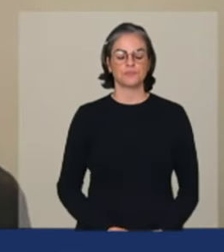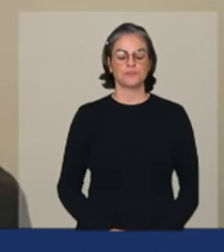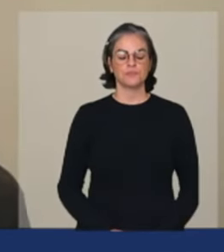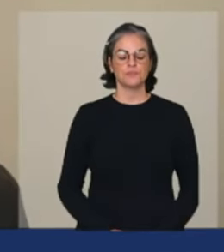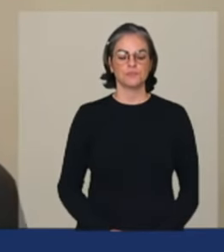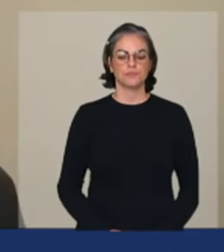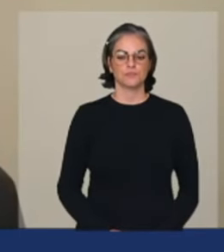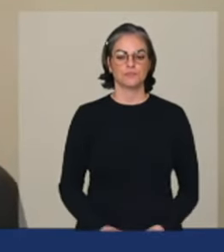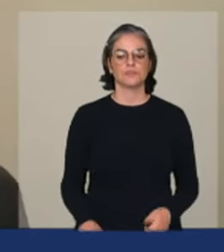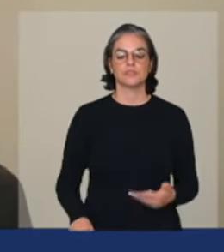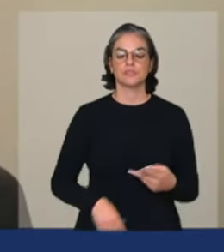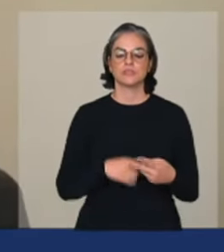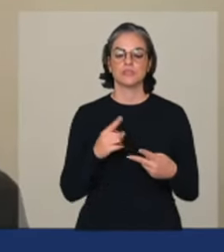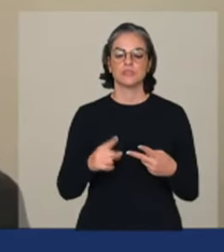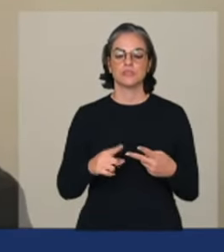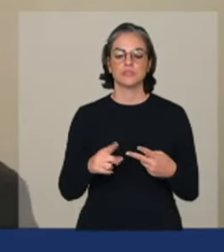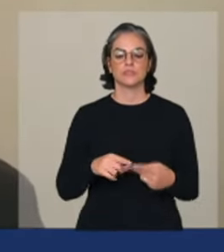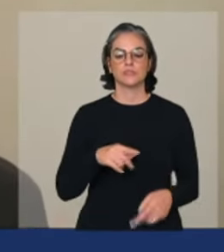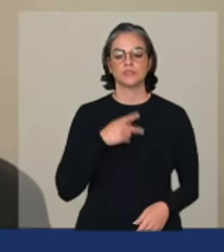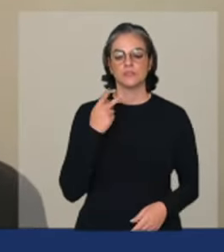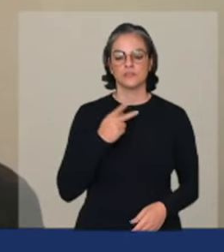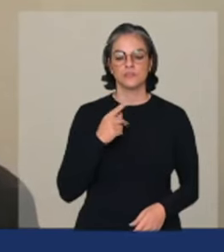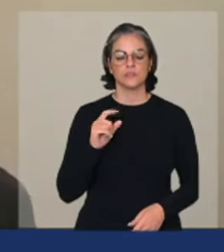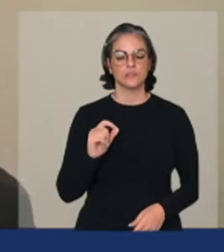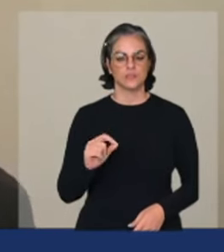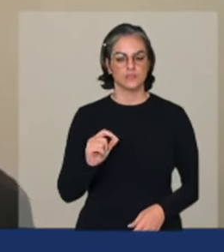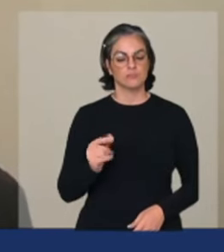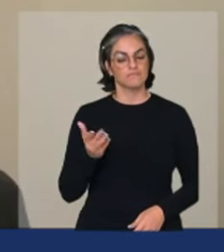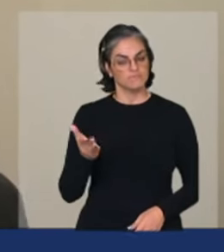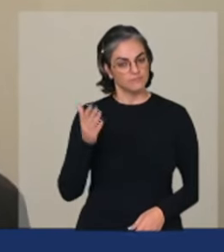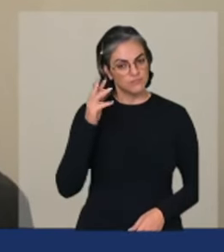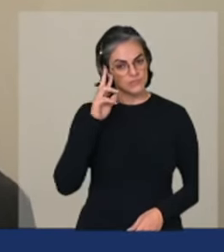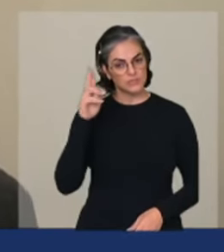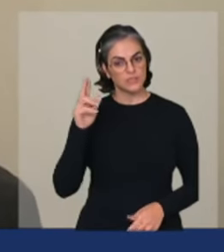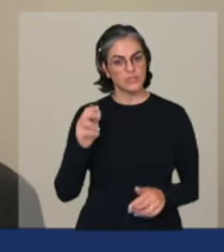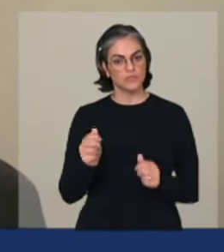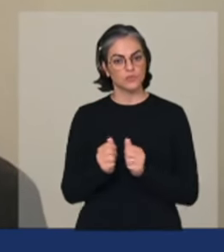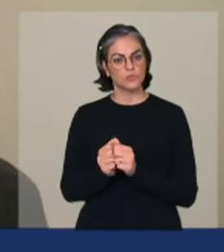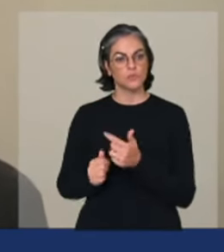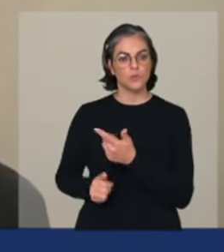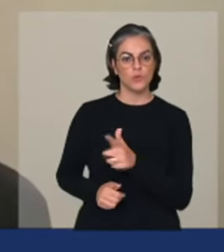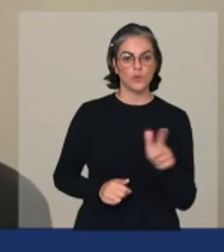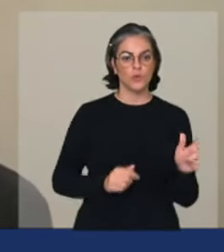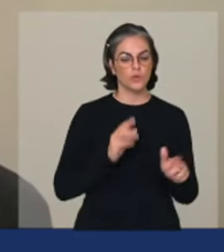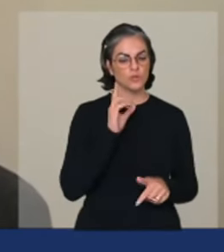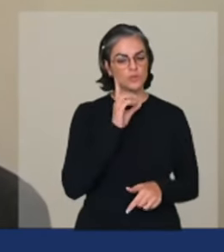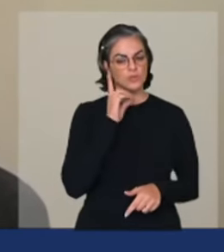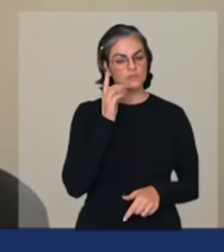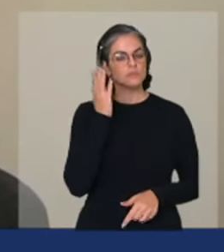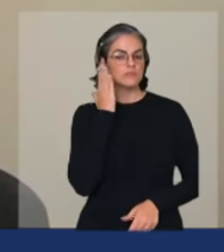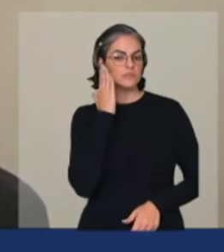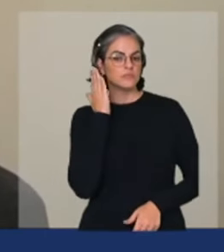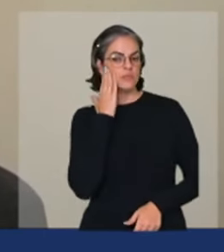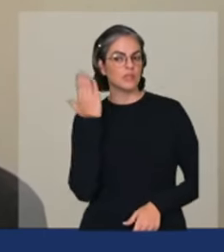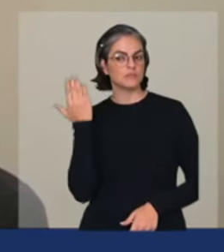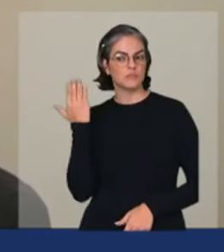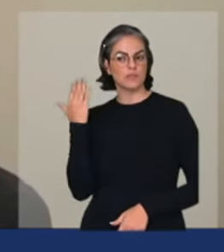Chou vossa excelência junto com tantos outros parlamentares acompanharam as falas